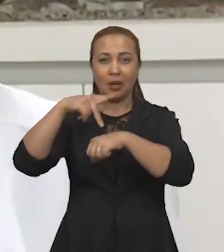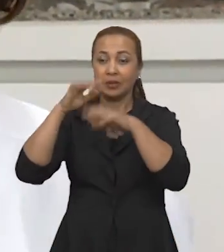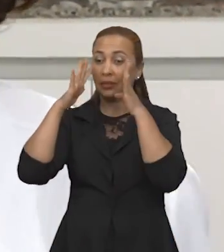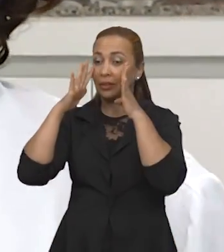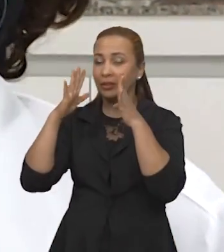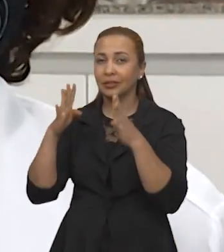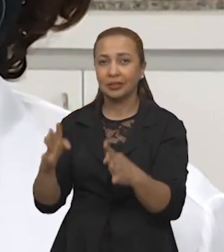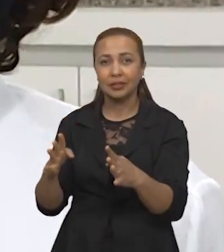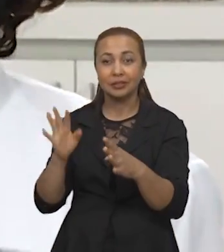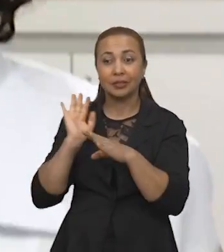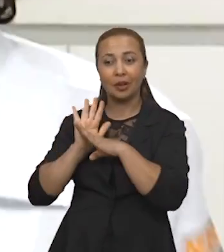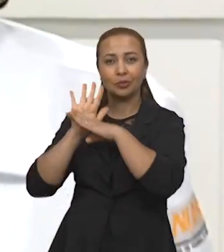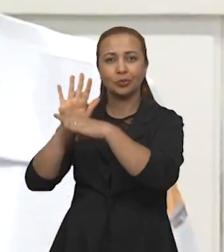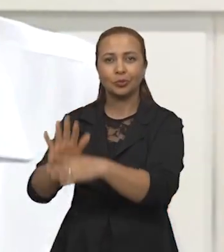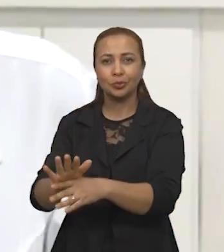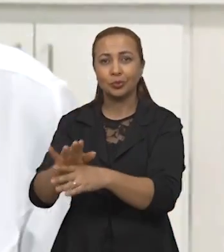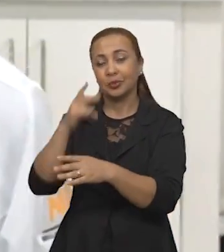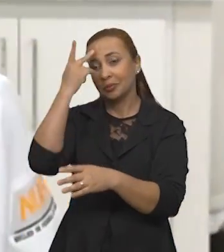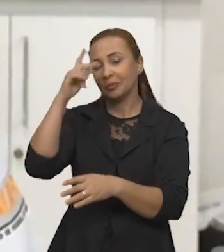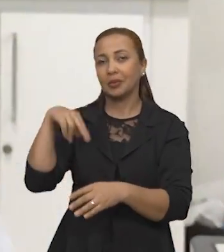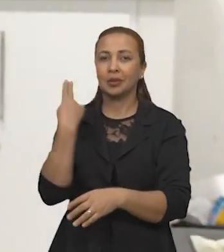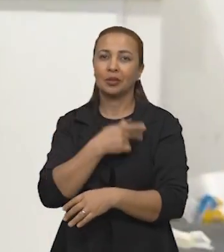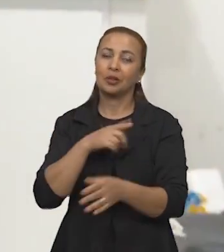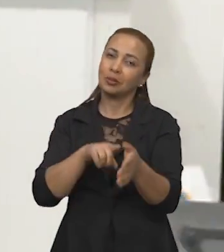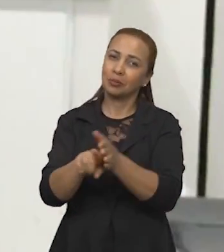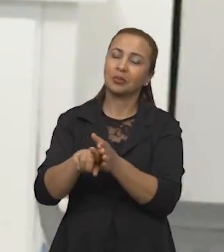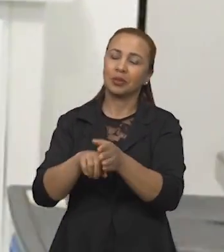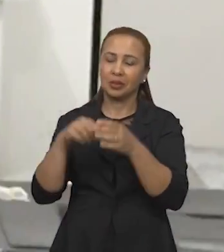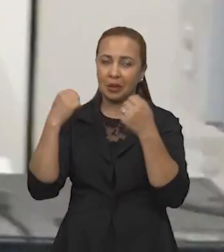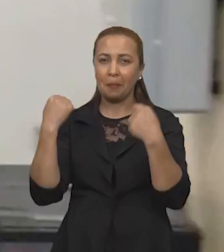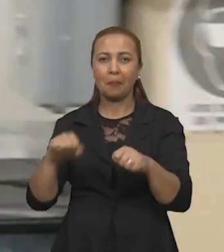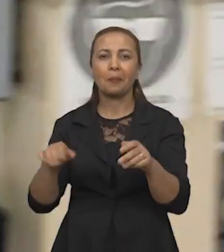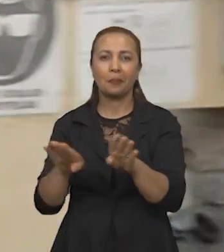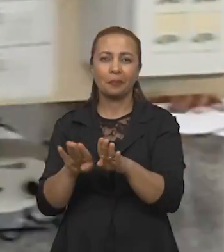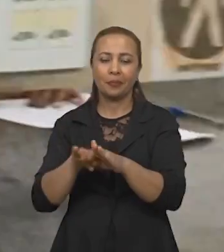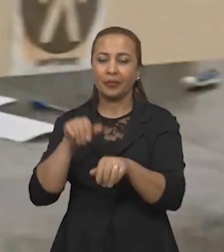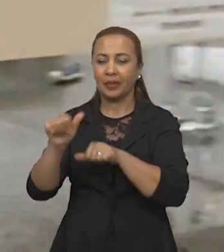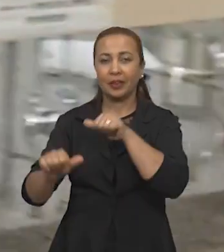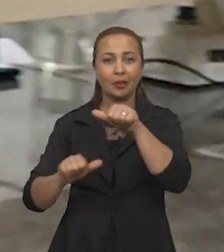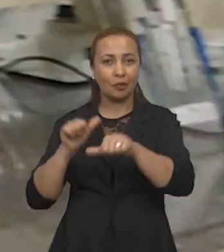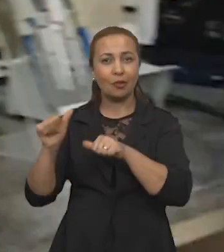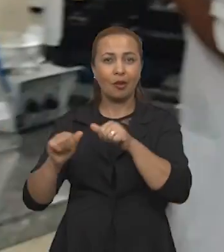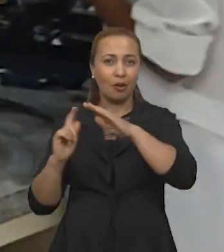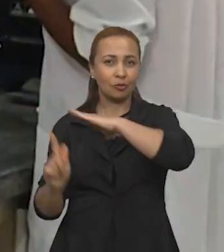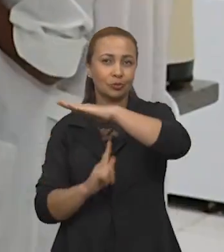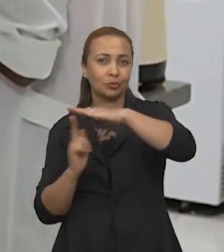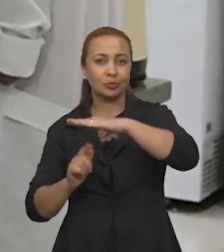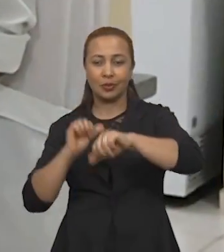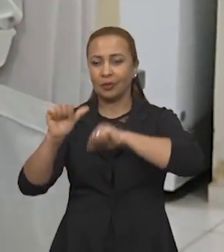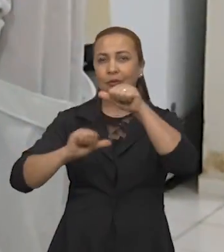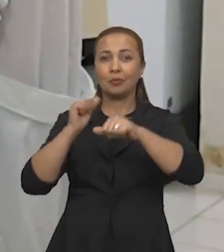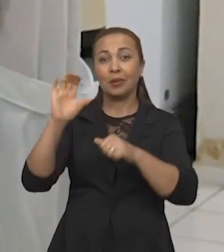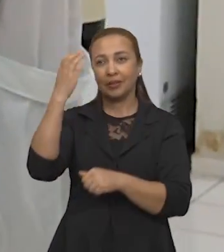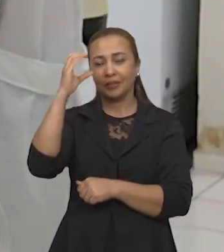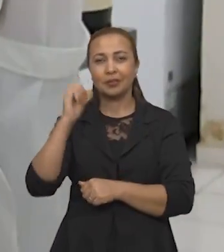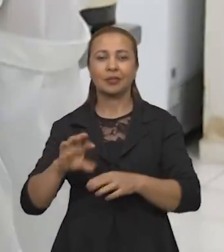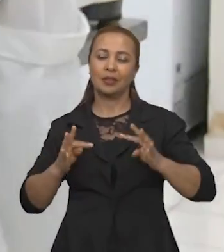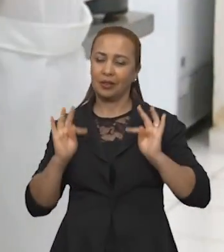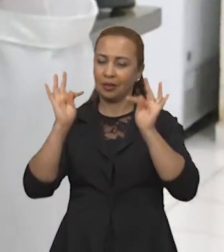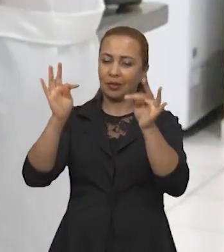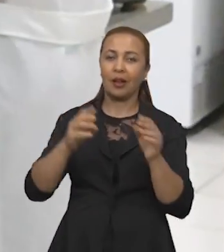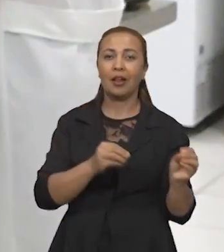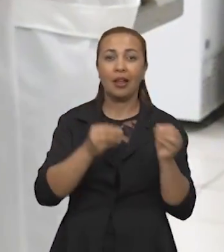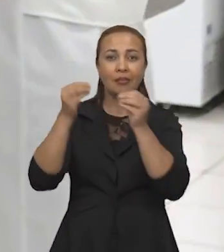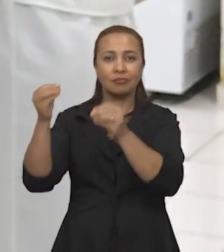países se atentem para isso, porque as nossas pesquisas também podem gerar desenvolvimento científico e tecnológico,